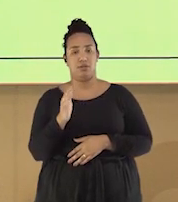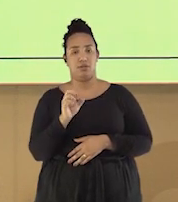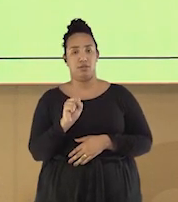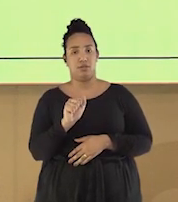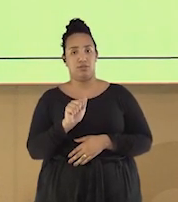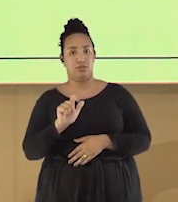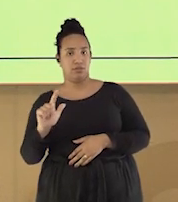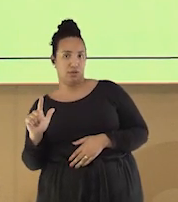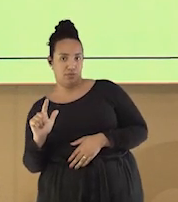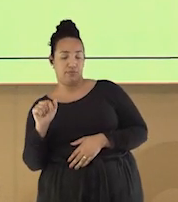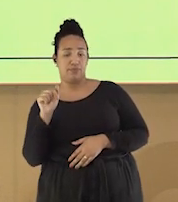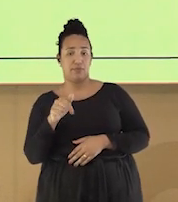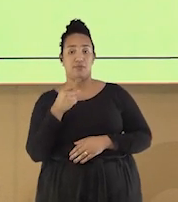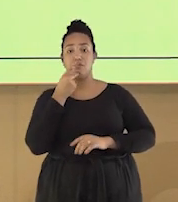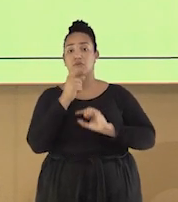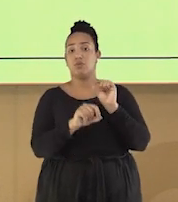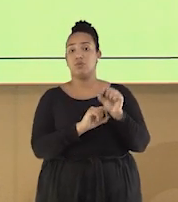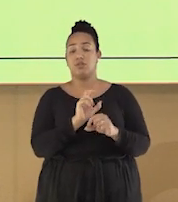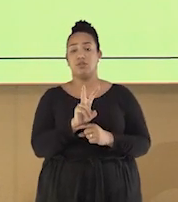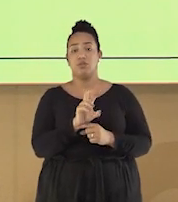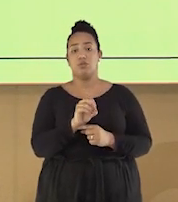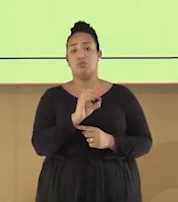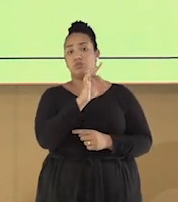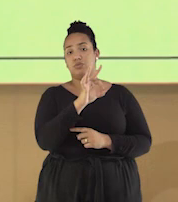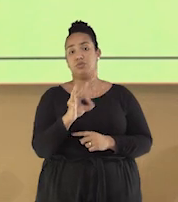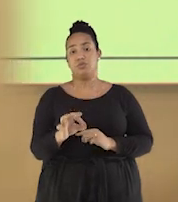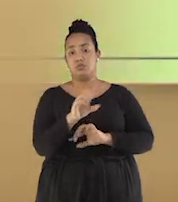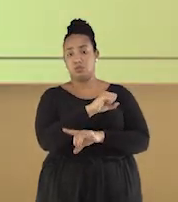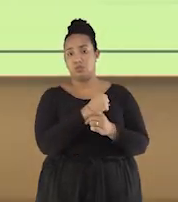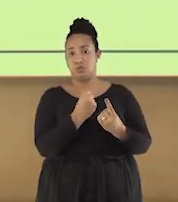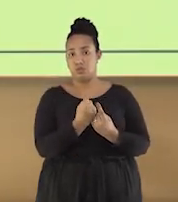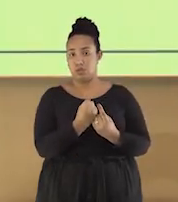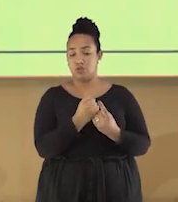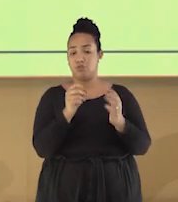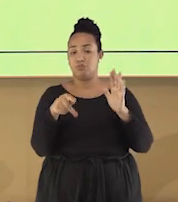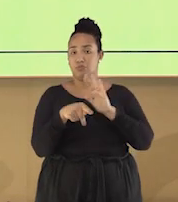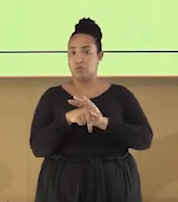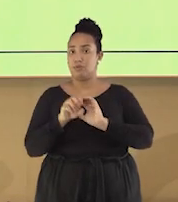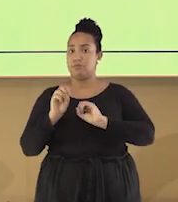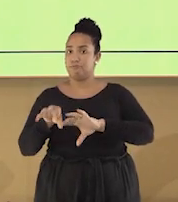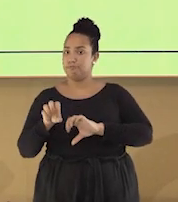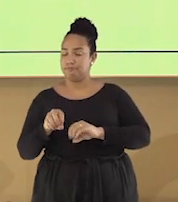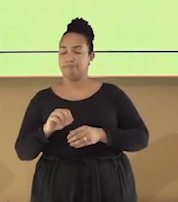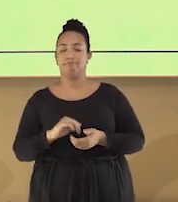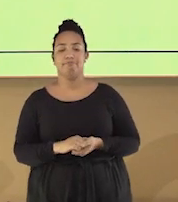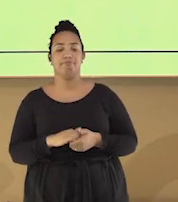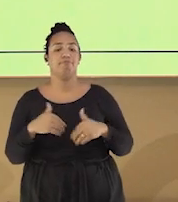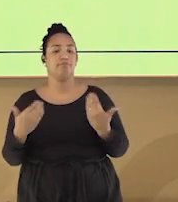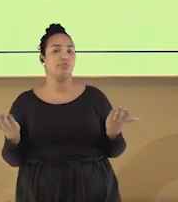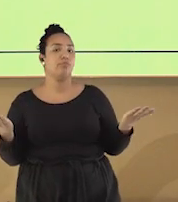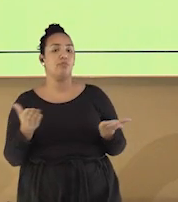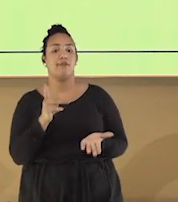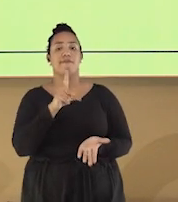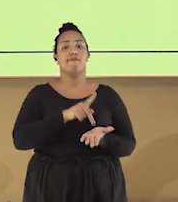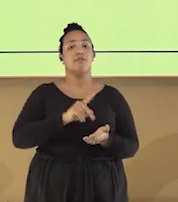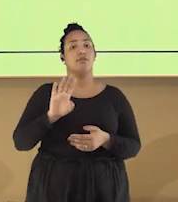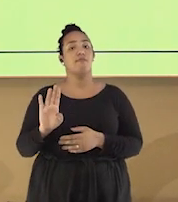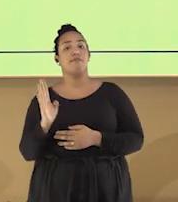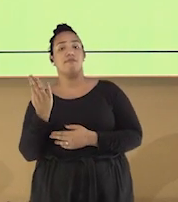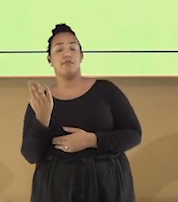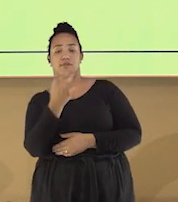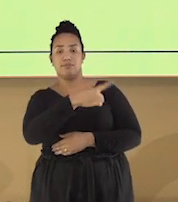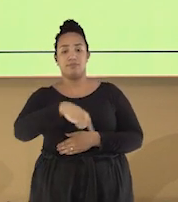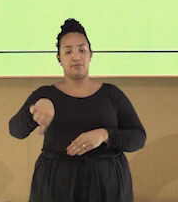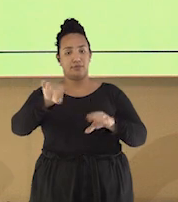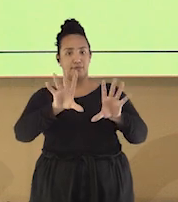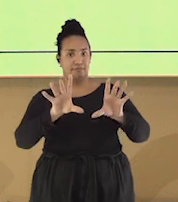50% do fundo social para a educação. Agora, que tal um verdadeiro ou falso para fixar o que aprendemos na